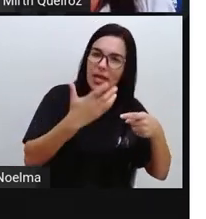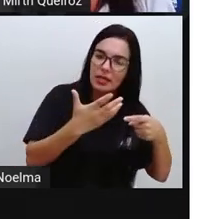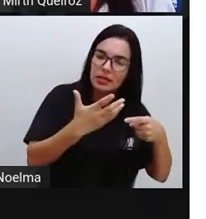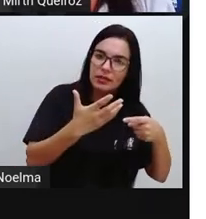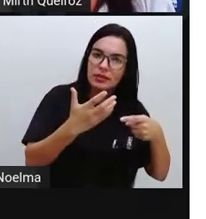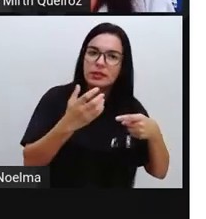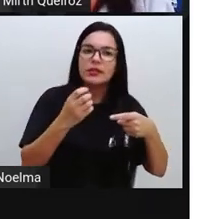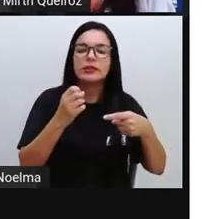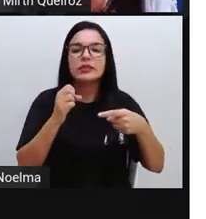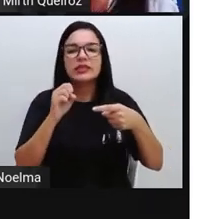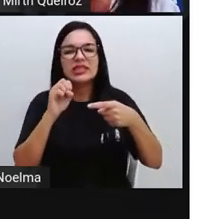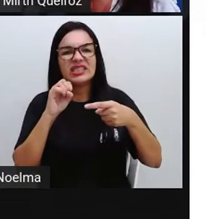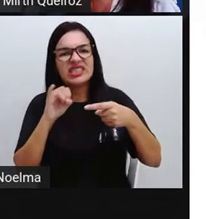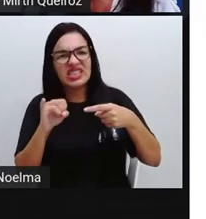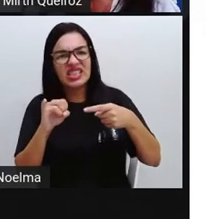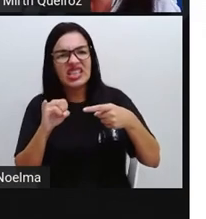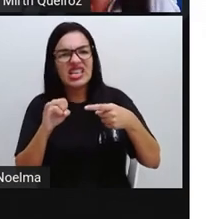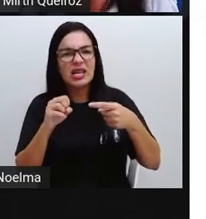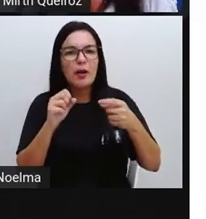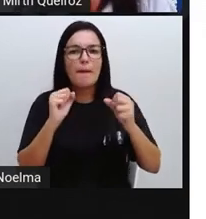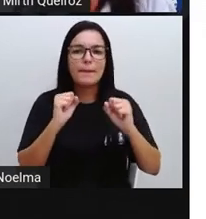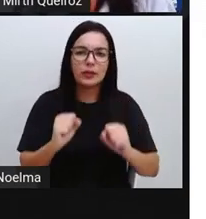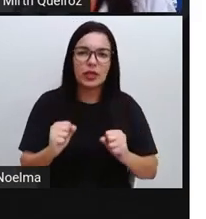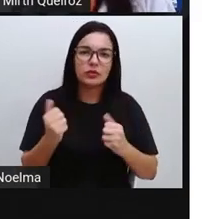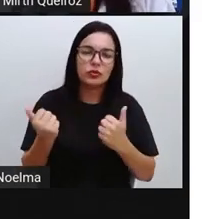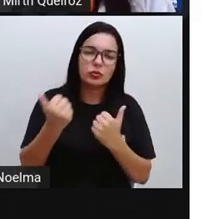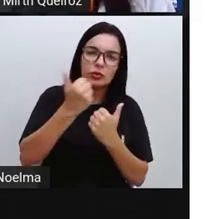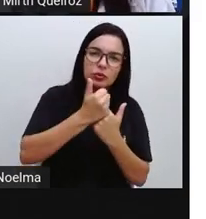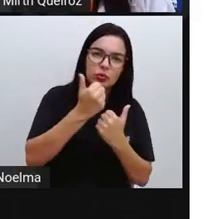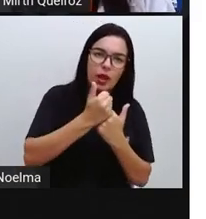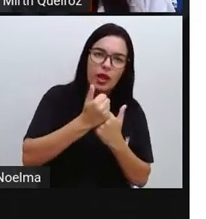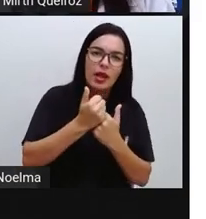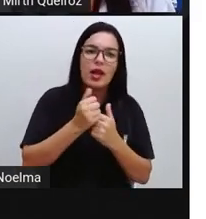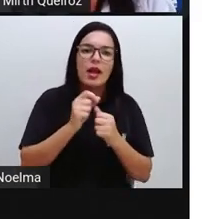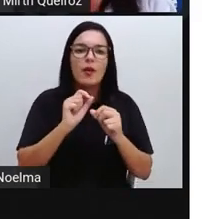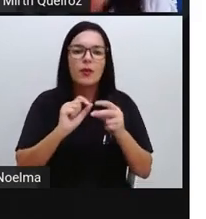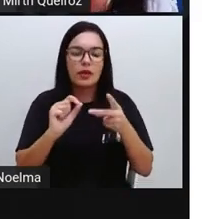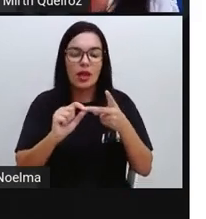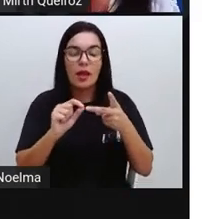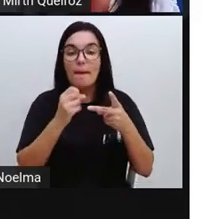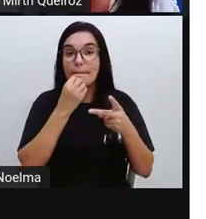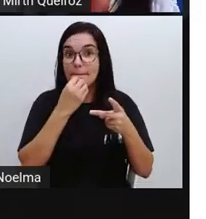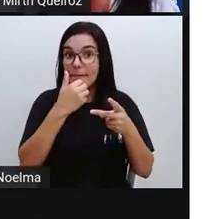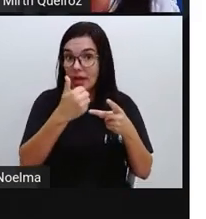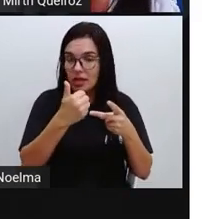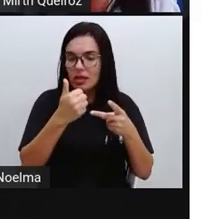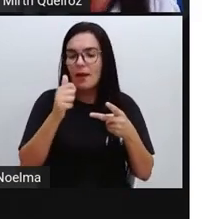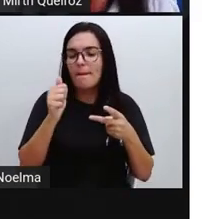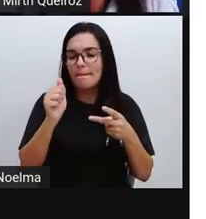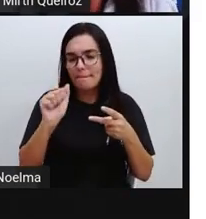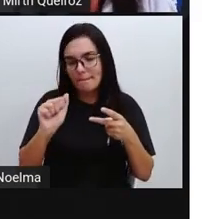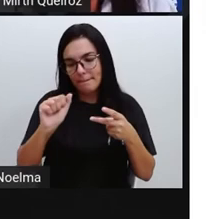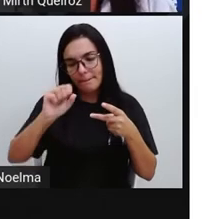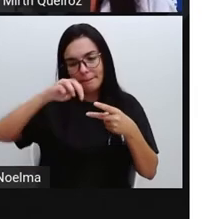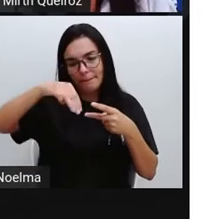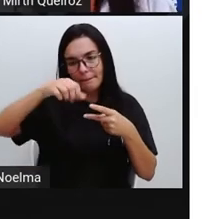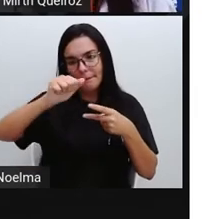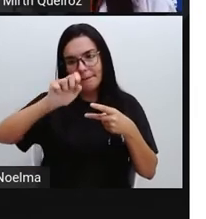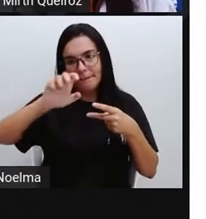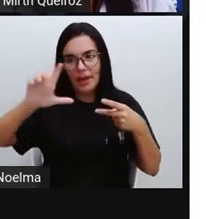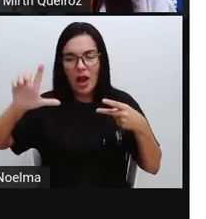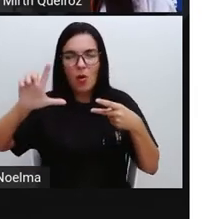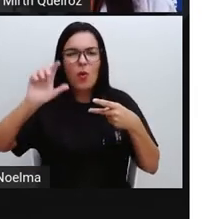substituir por bom, é mal com U. Se você puder substituir na frase por bem, será mal com L. Meu filho está